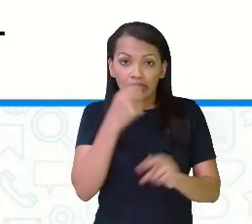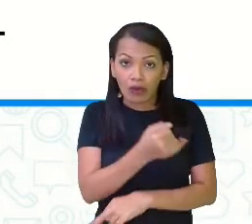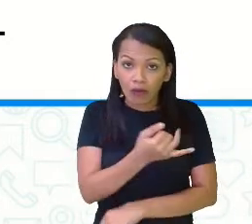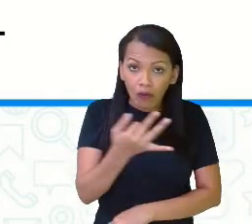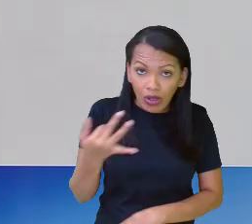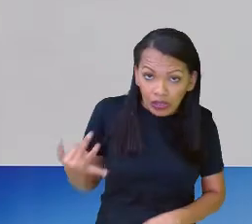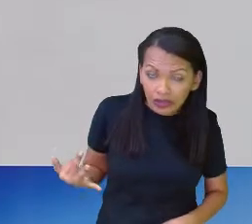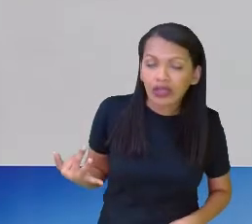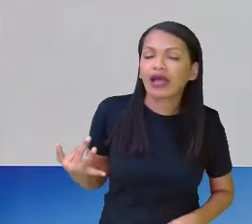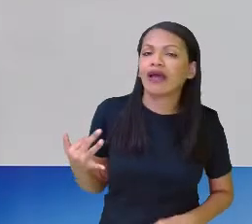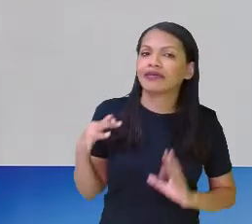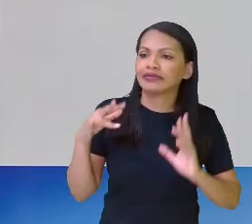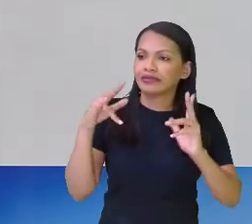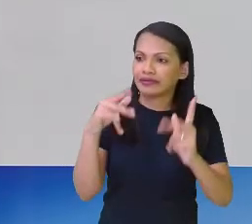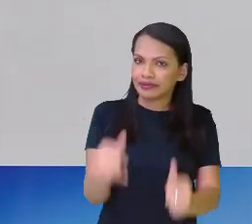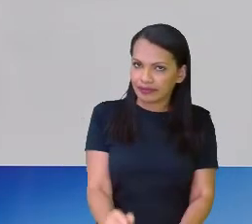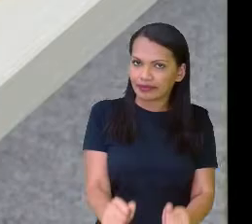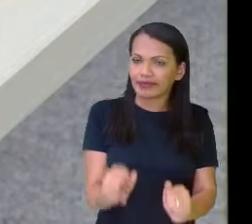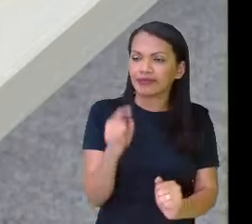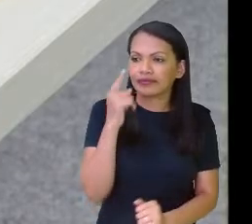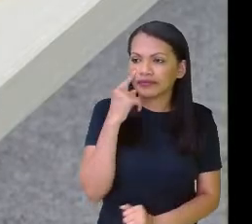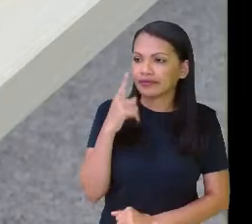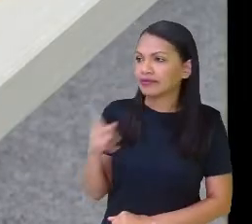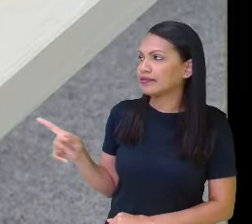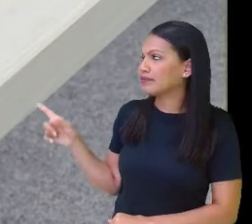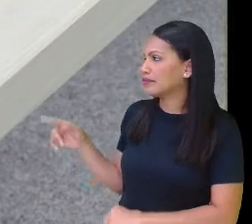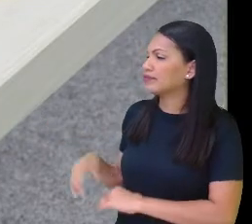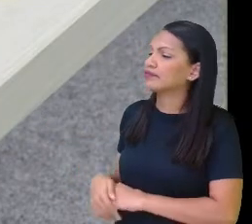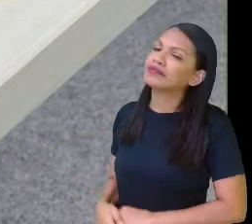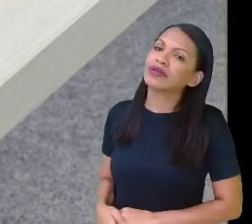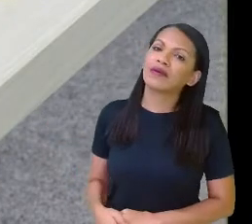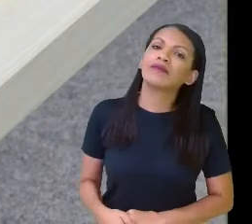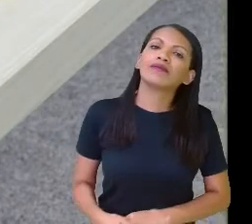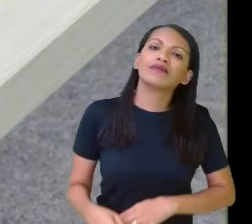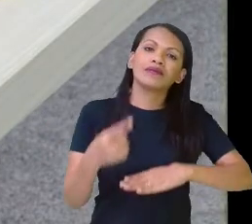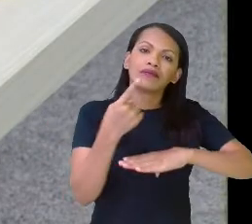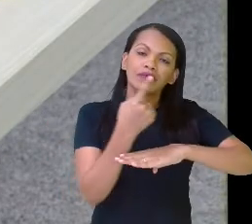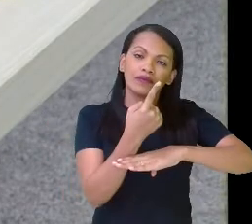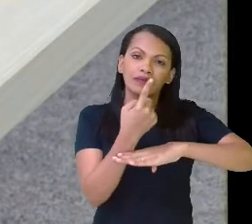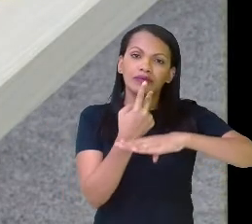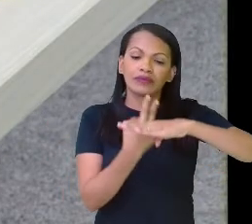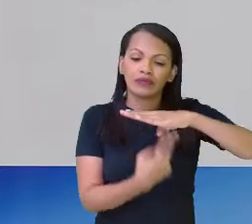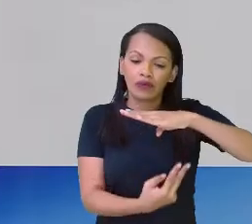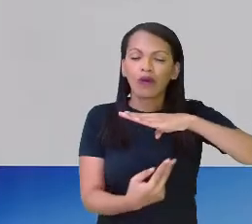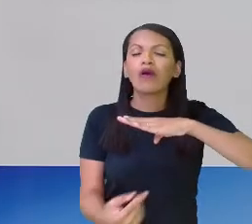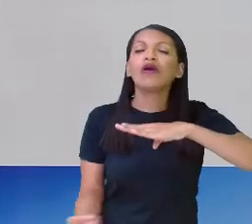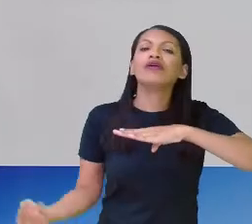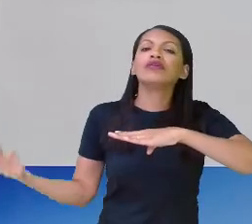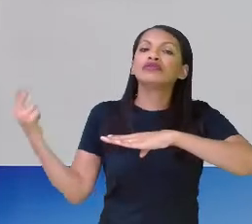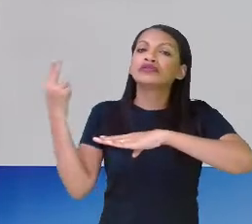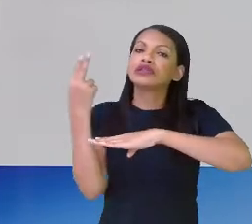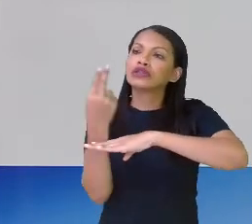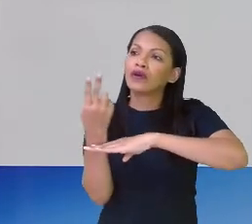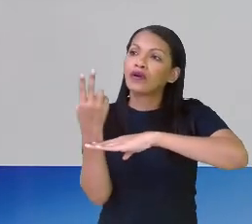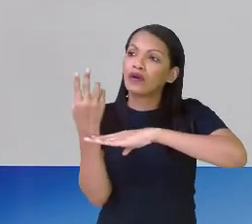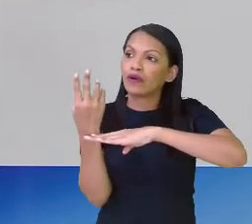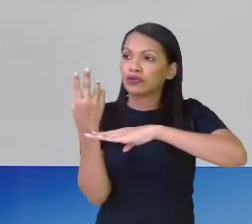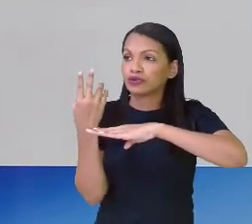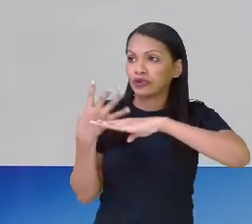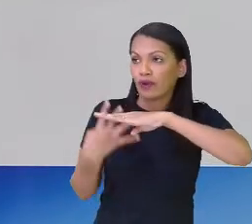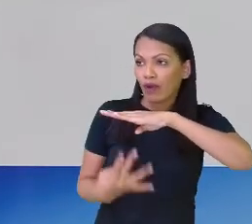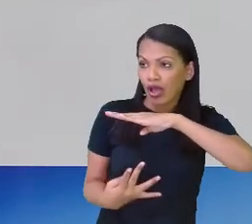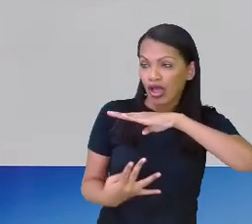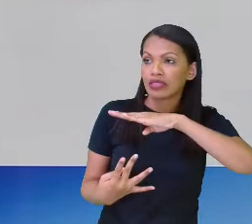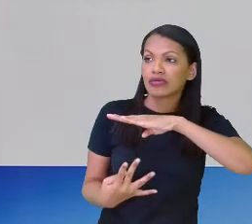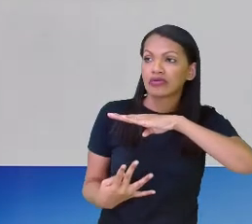Metade, dois quartos, quatro oitavos. Eu tenho a mesma quantidade de